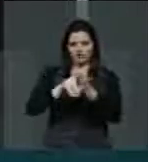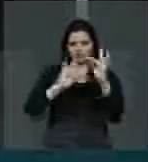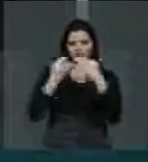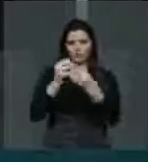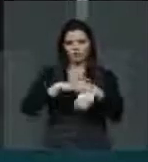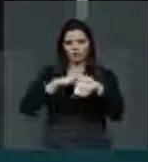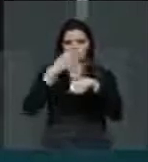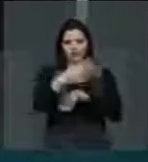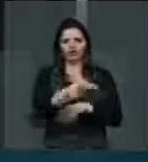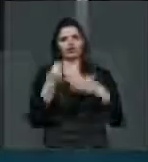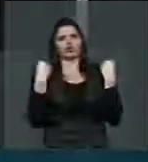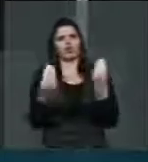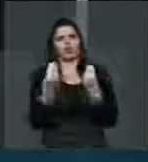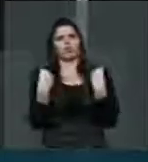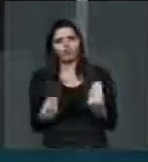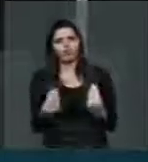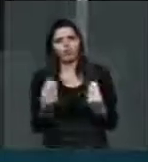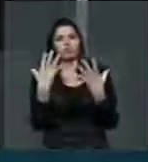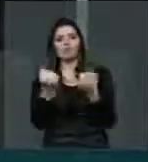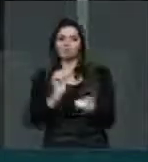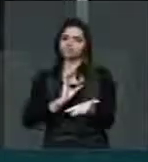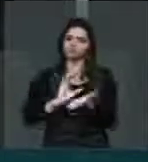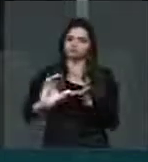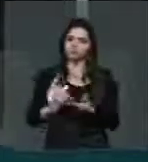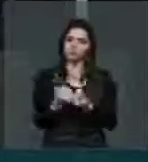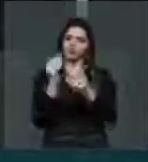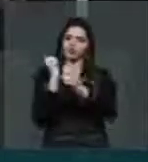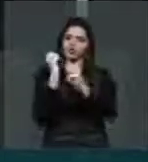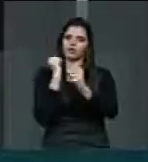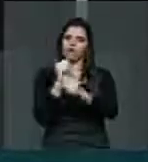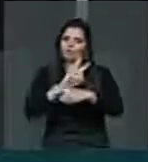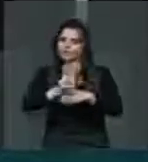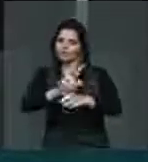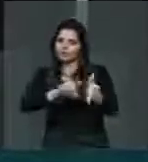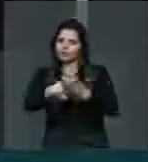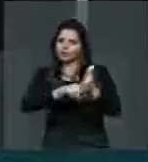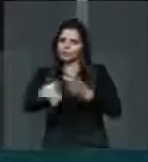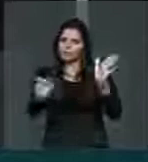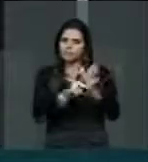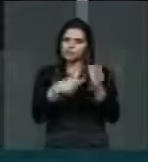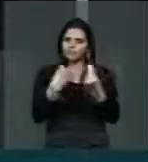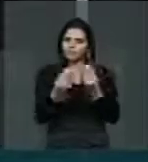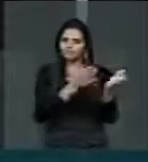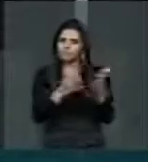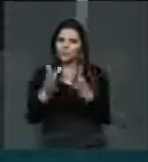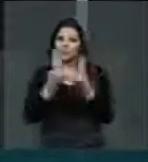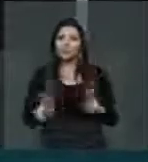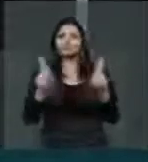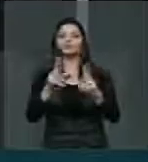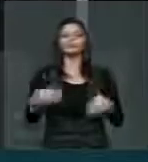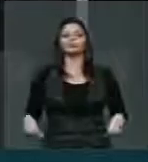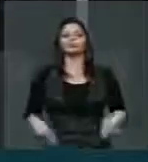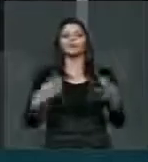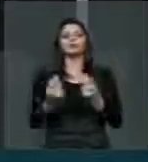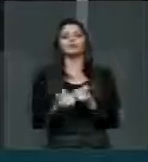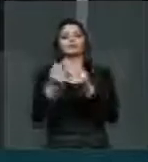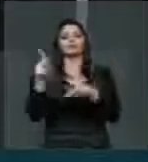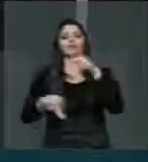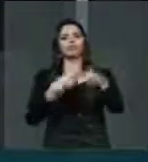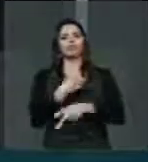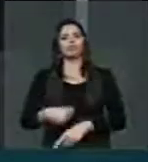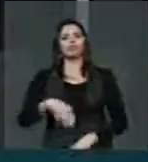criminal. Vamos colocar recursos no orçamento e fiscalizar a sua execução. Do contrário, nós vamos ser